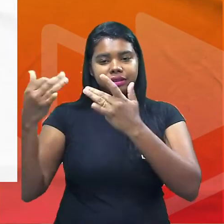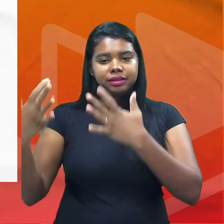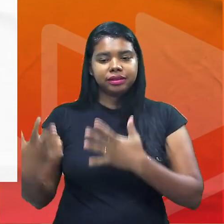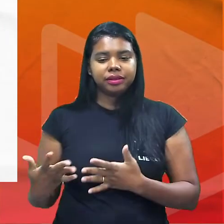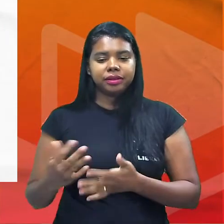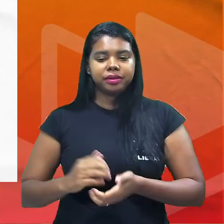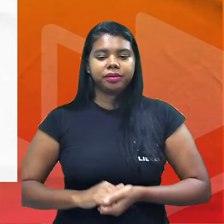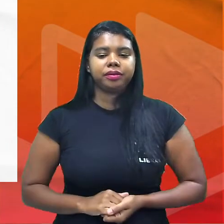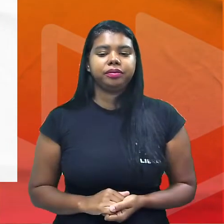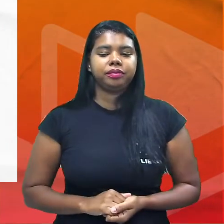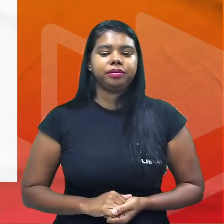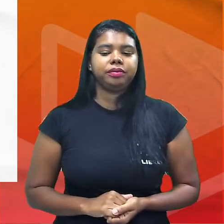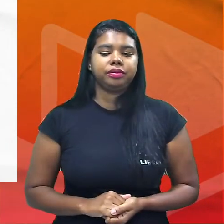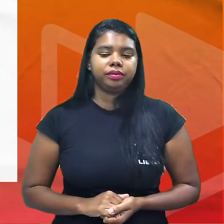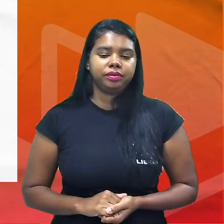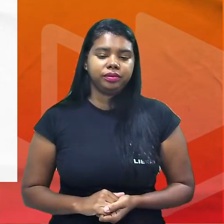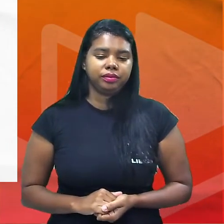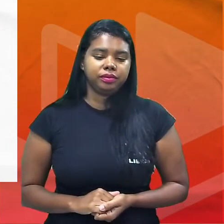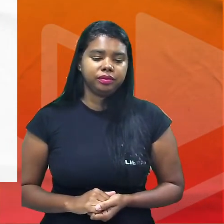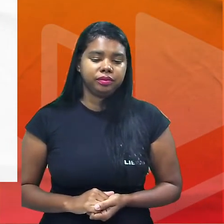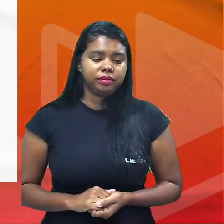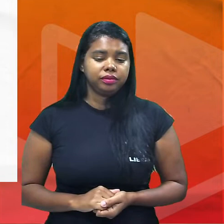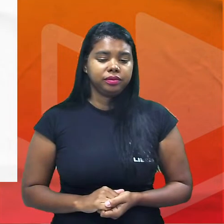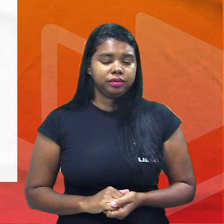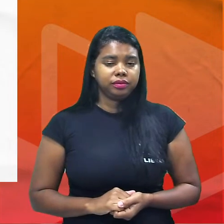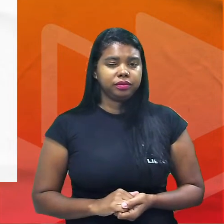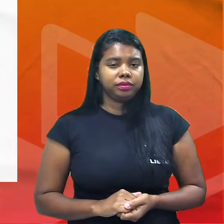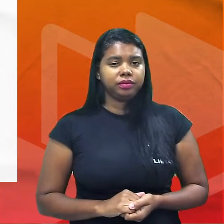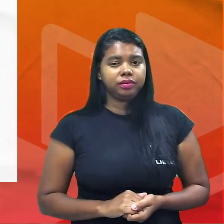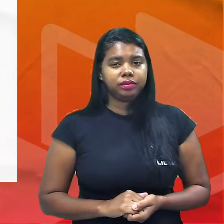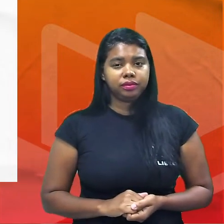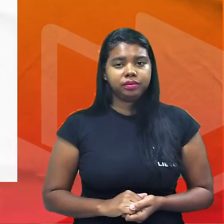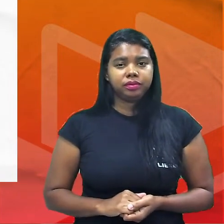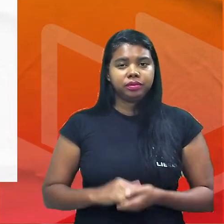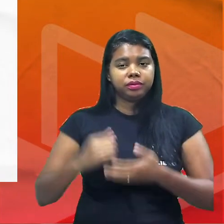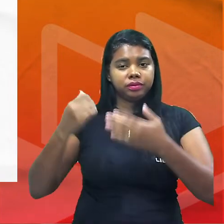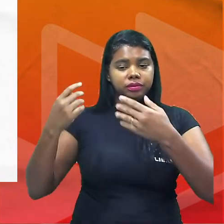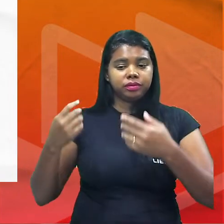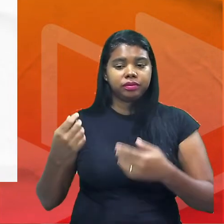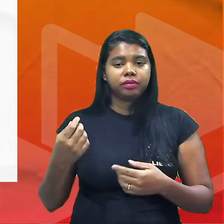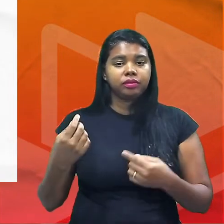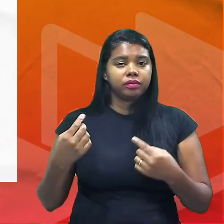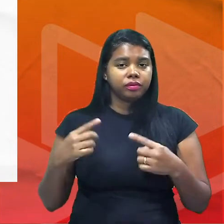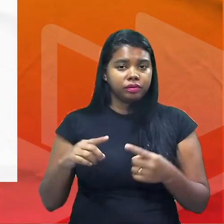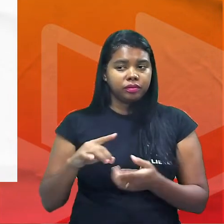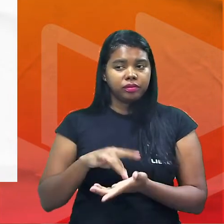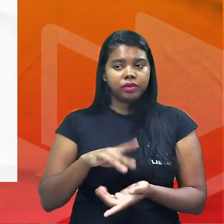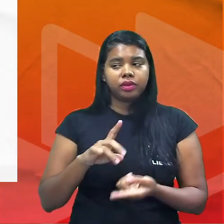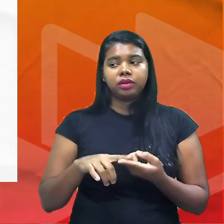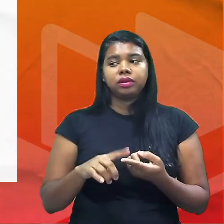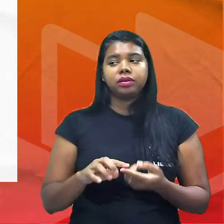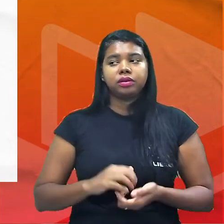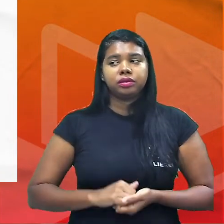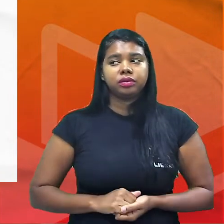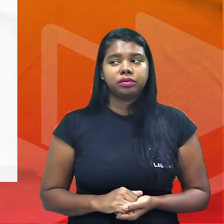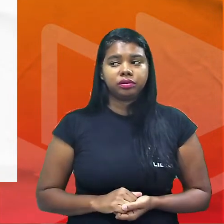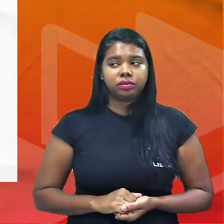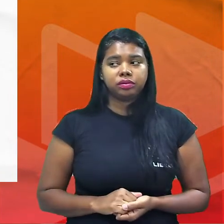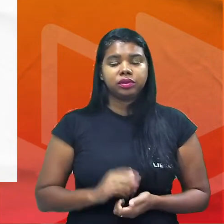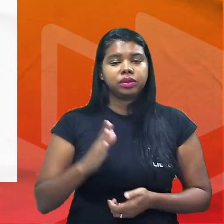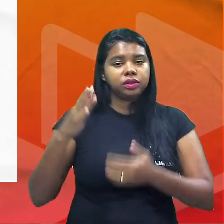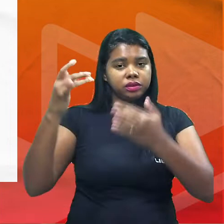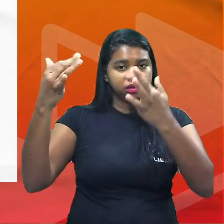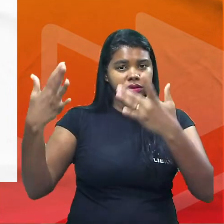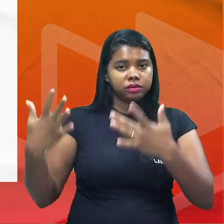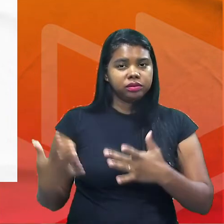o texto um defende veja quando ele diz defende imeretamente ele já está dizendo